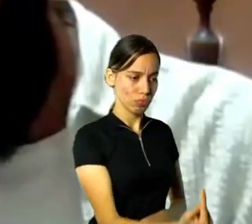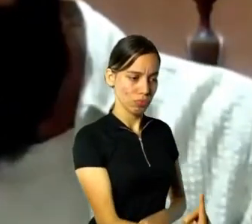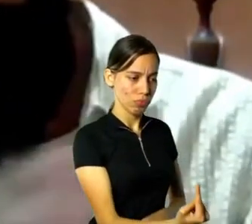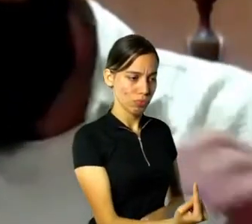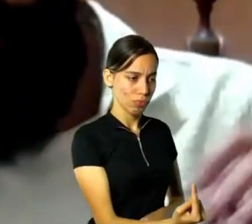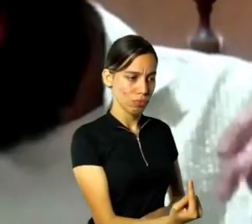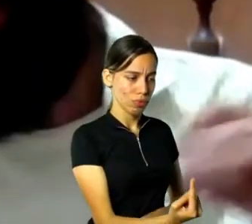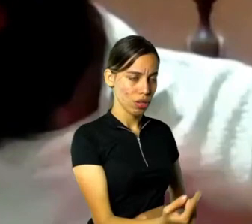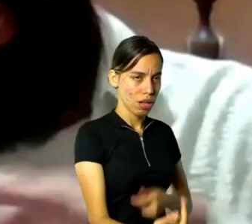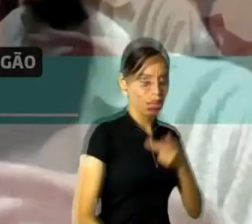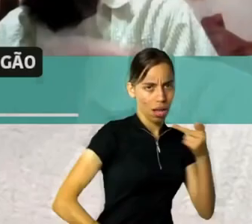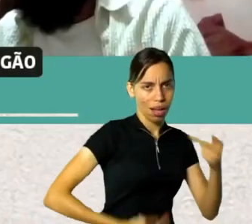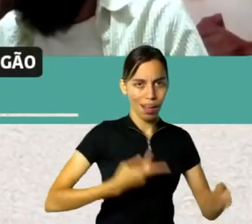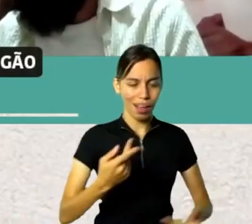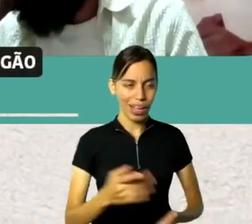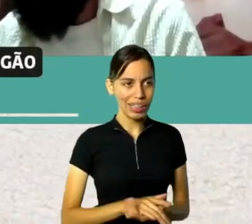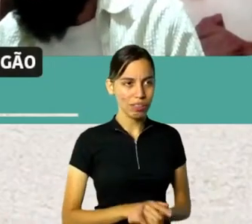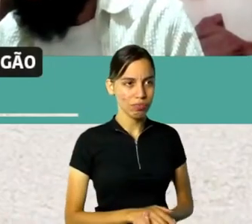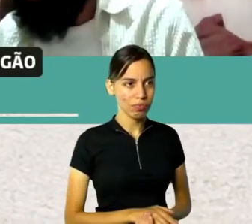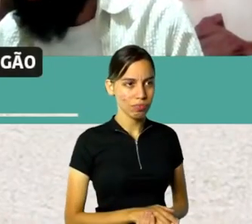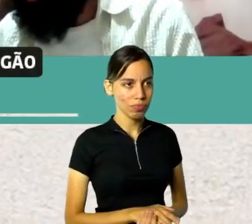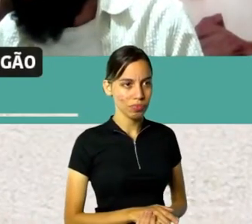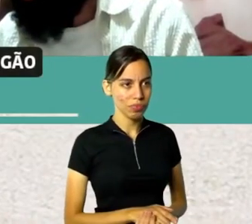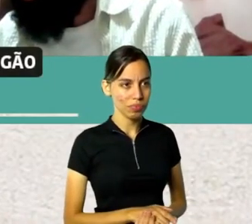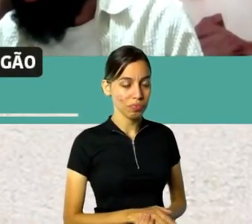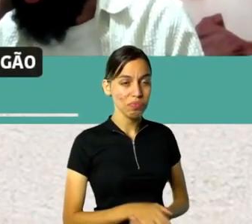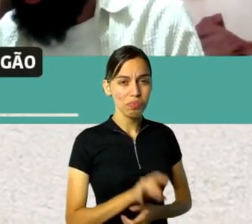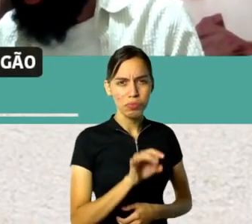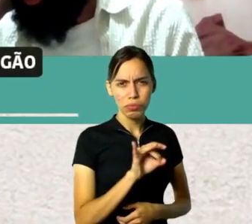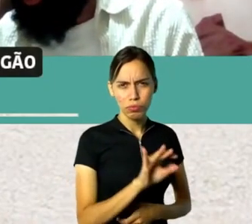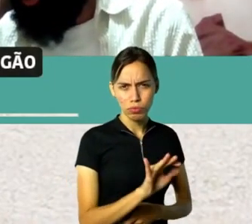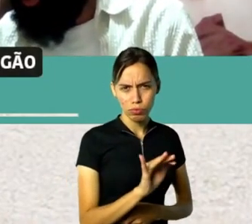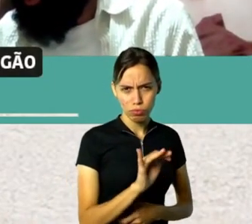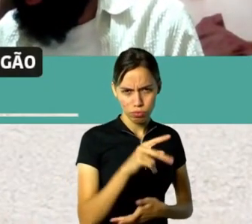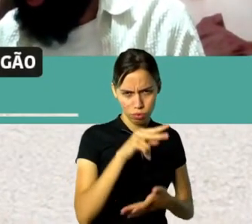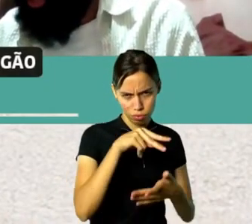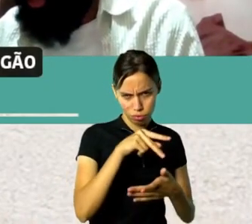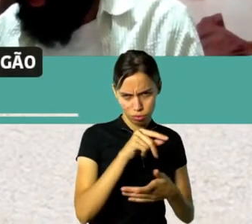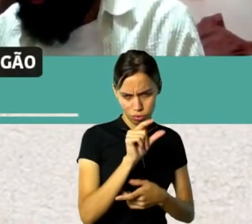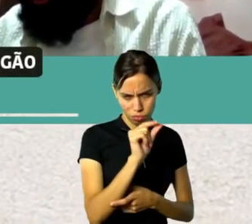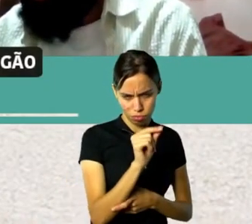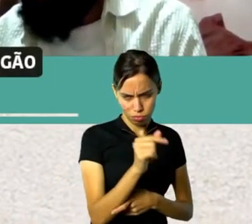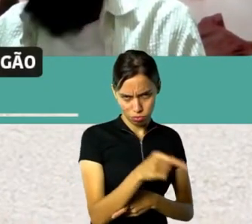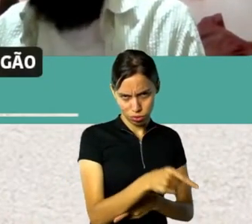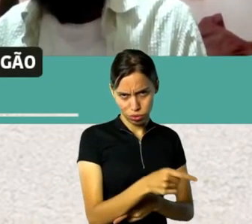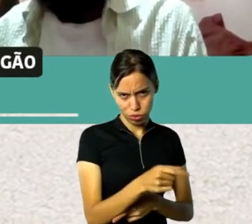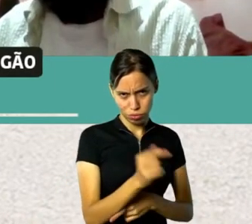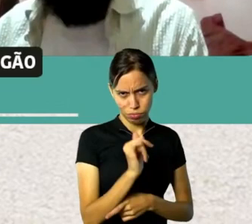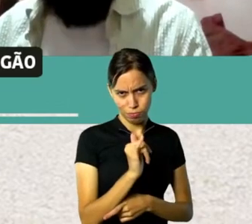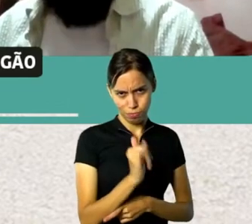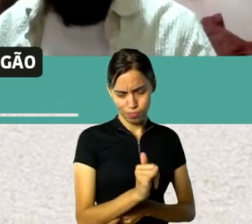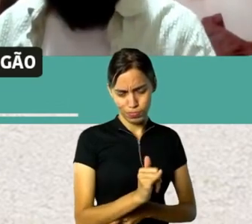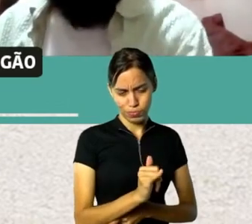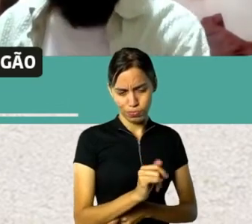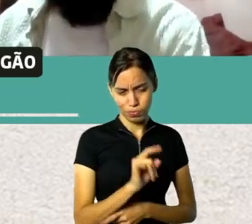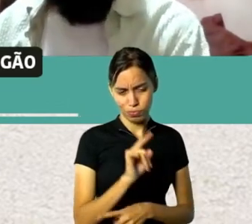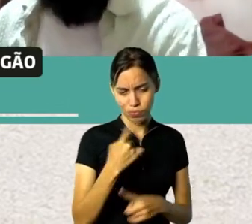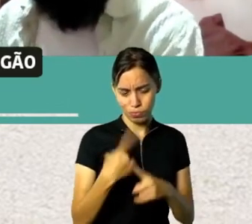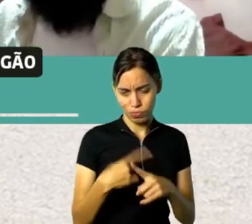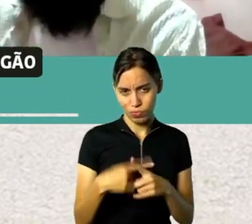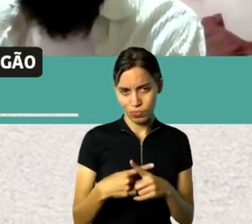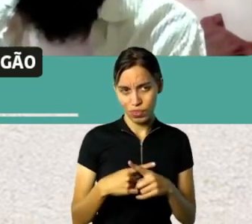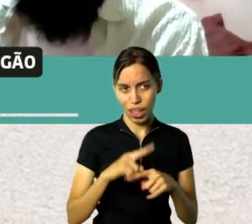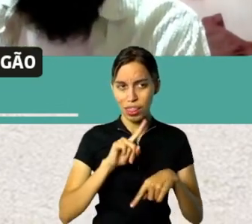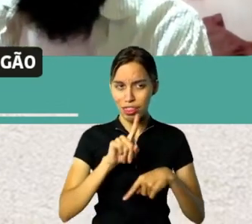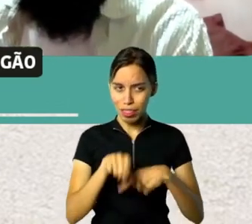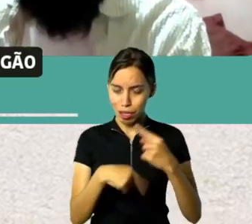Eu só li essa pequena introdução aqui do livro, que aqui na sequência ela fala do